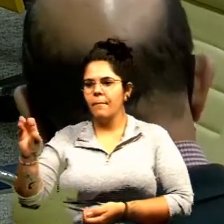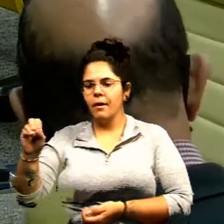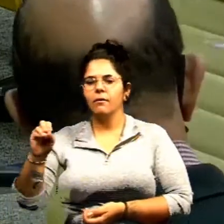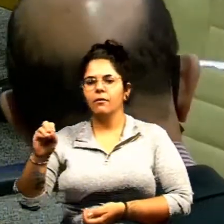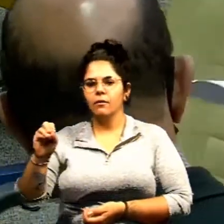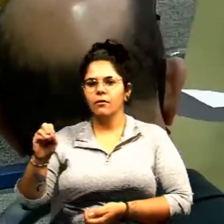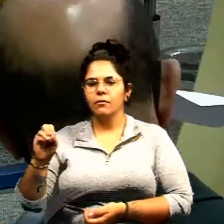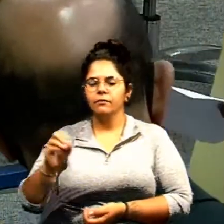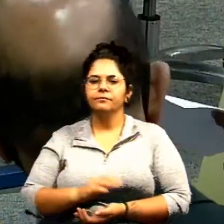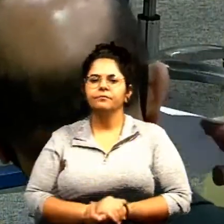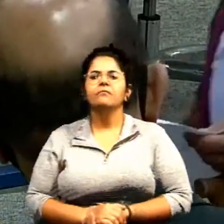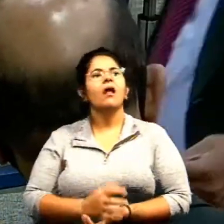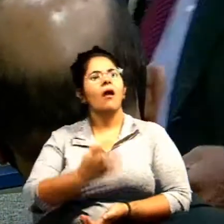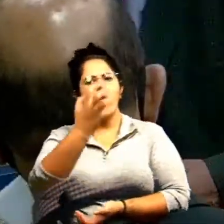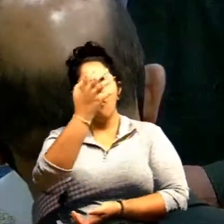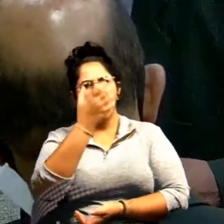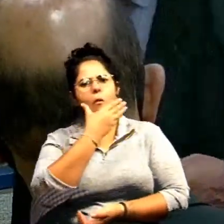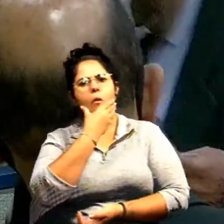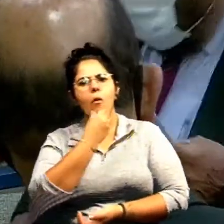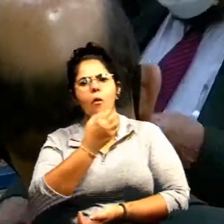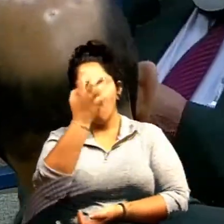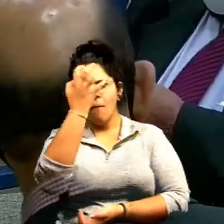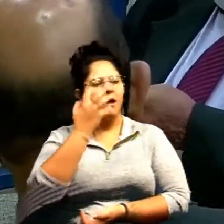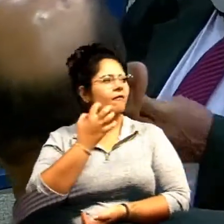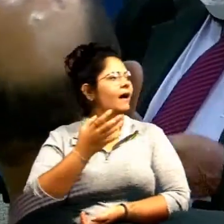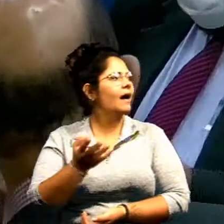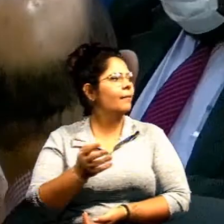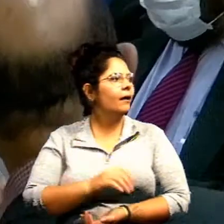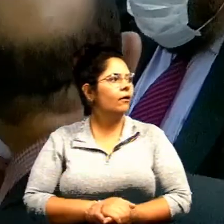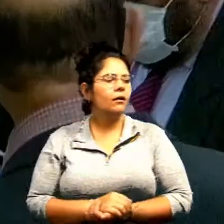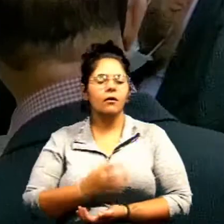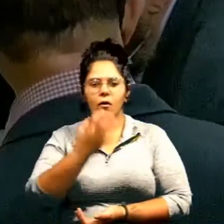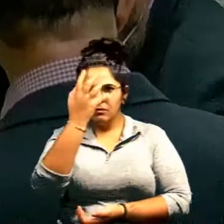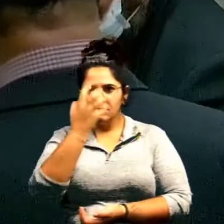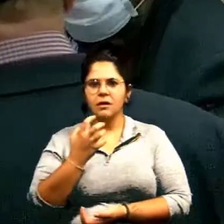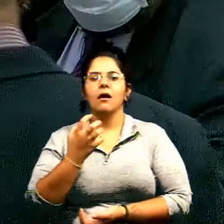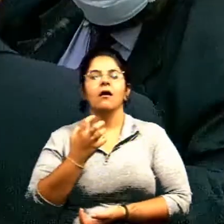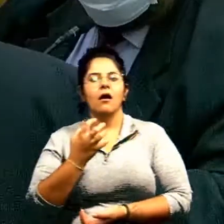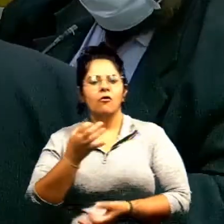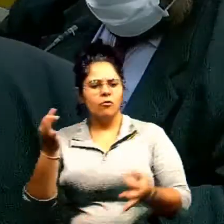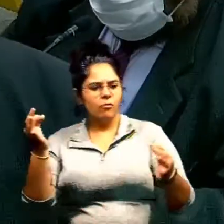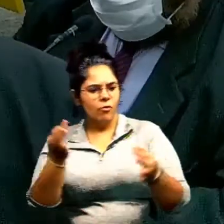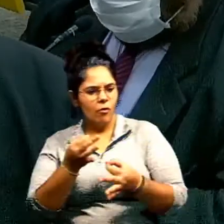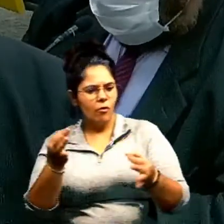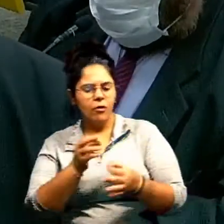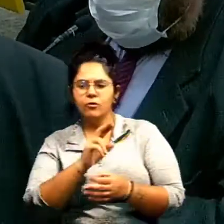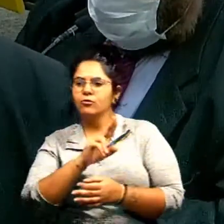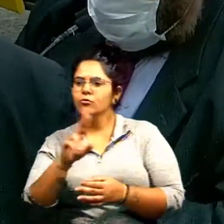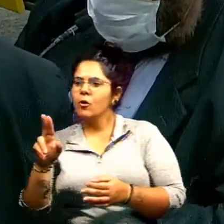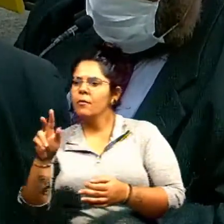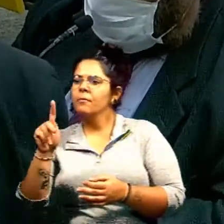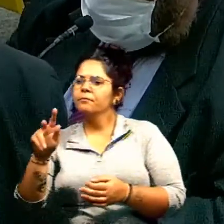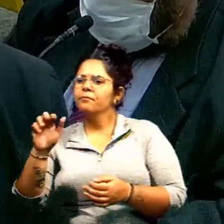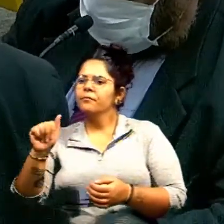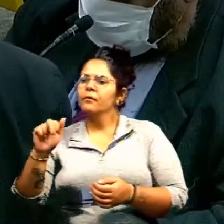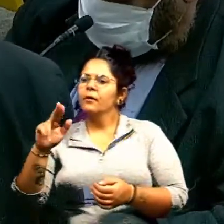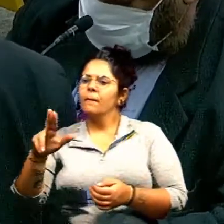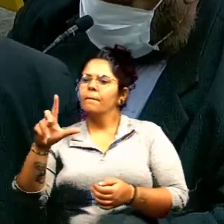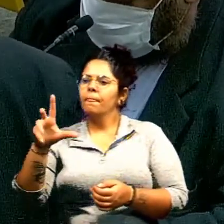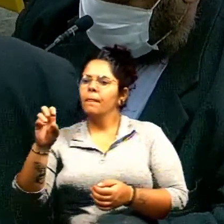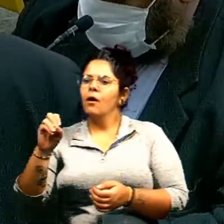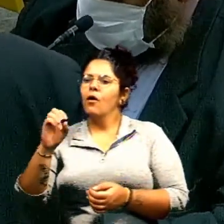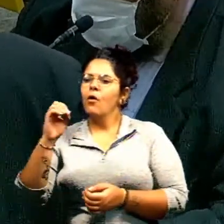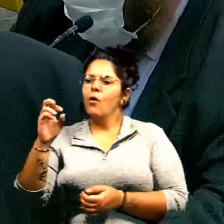sério, se há um homem íntegro, há um homem correto, chama-se Paulo Ortegal.